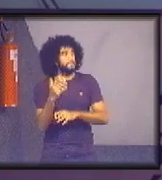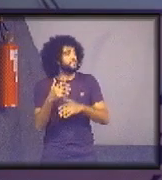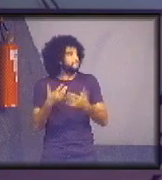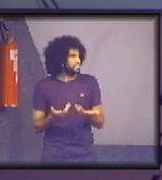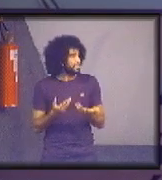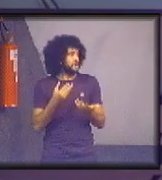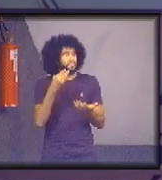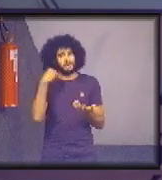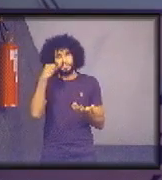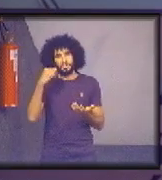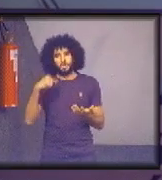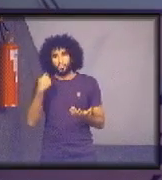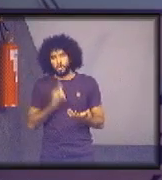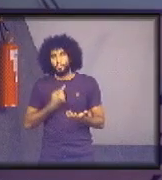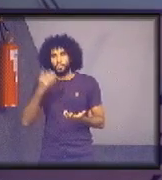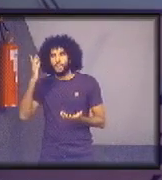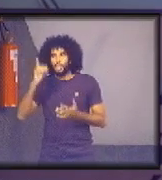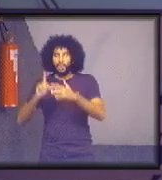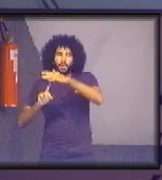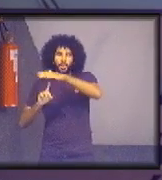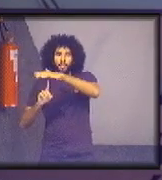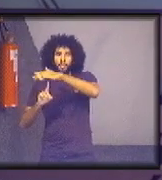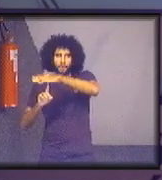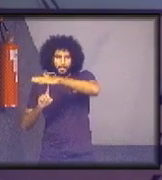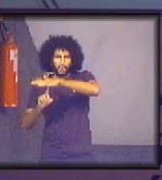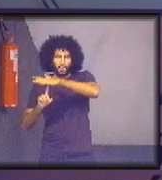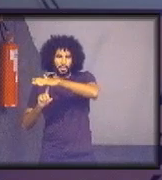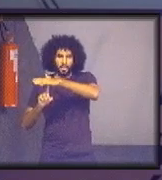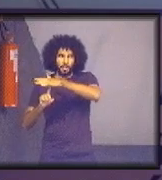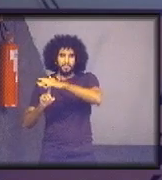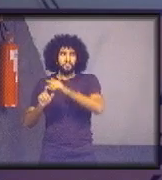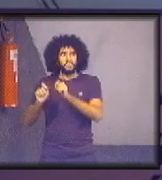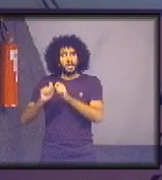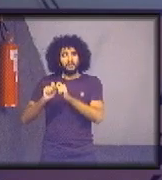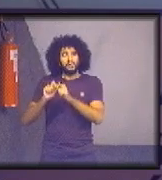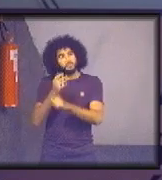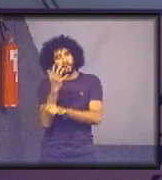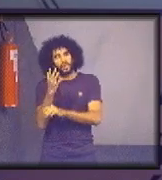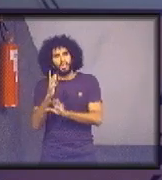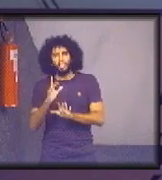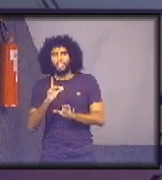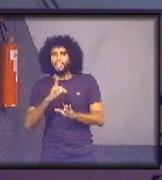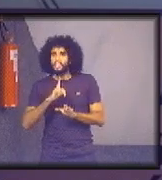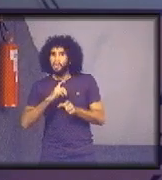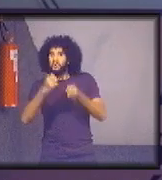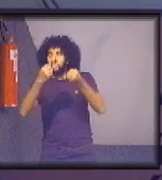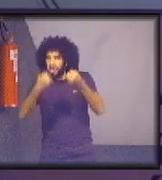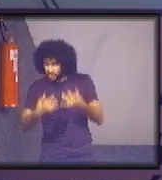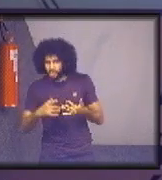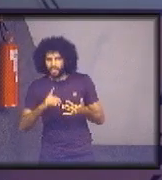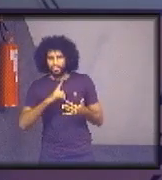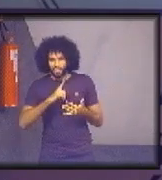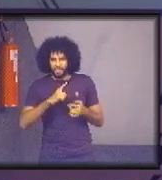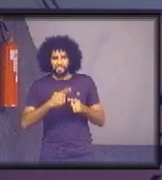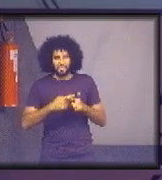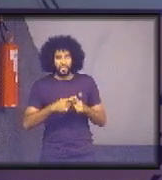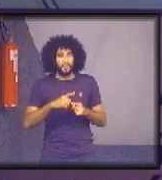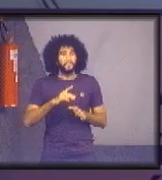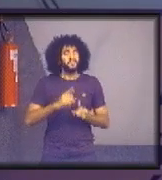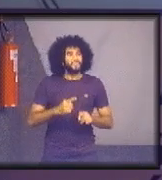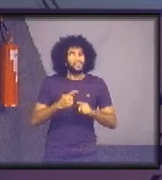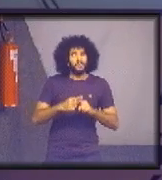do Paraná em arborização e ela tem um motivo, como eu disse para vocês, nós temos áreas